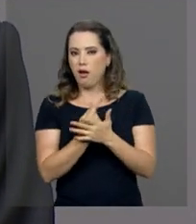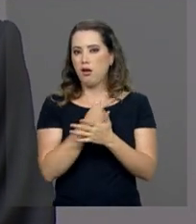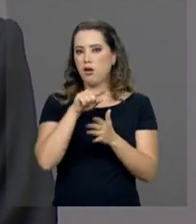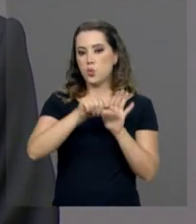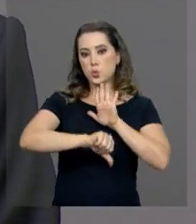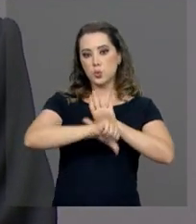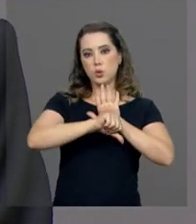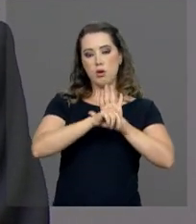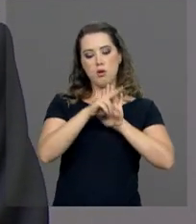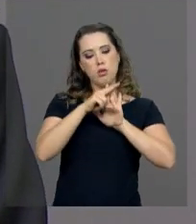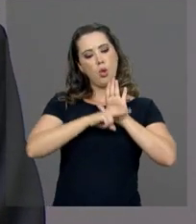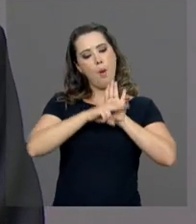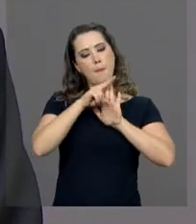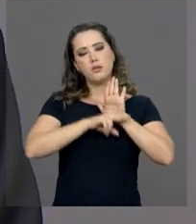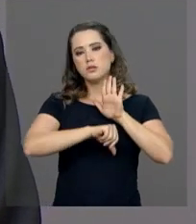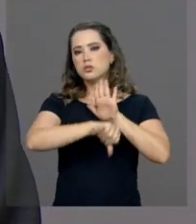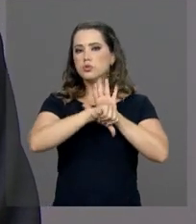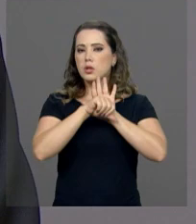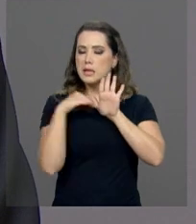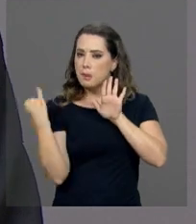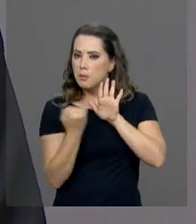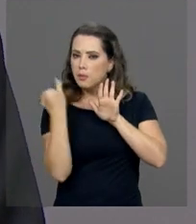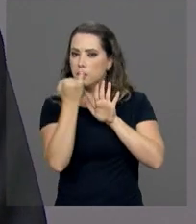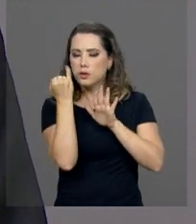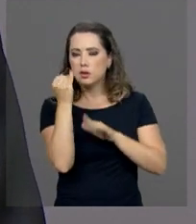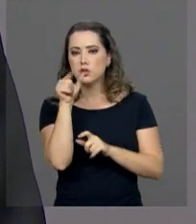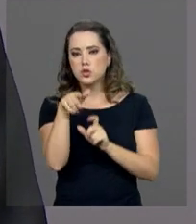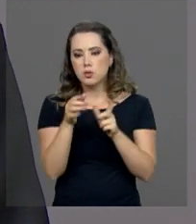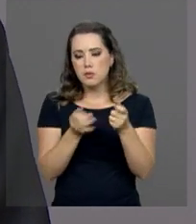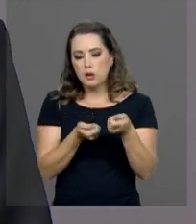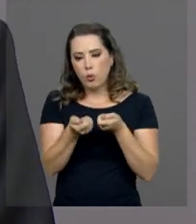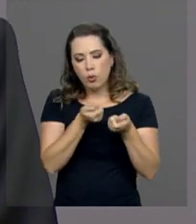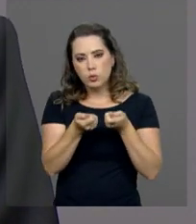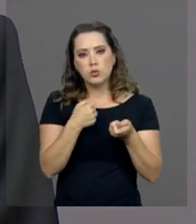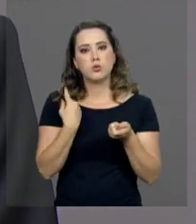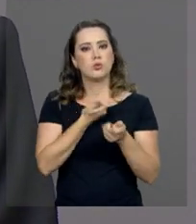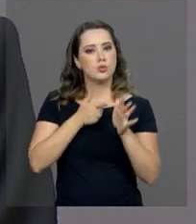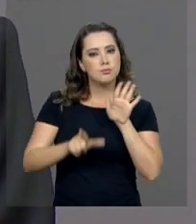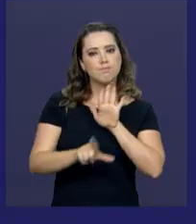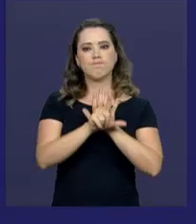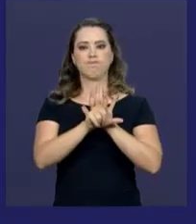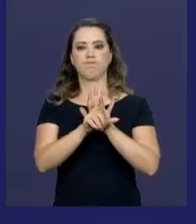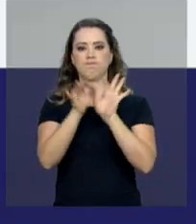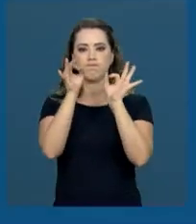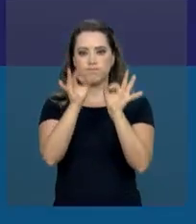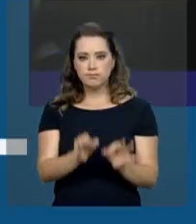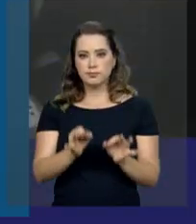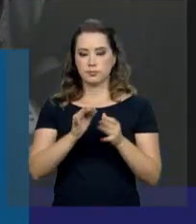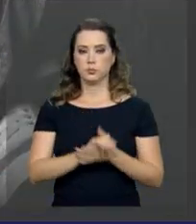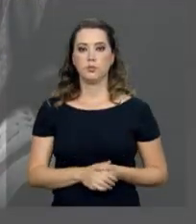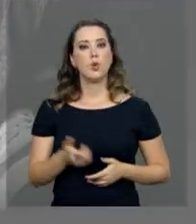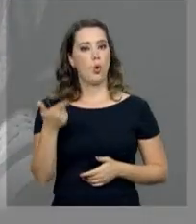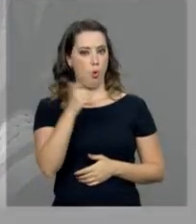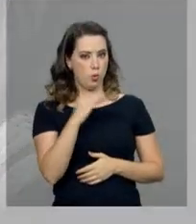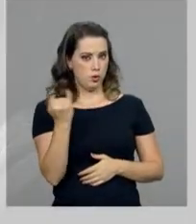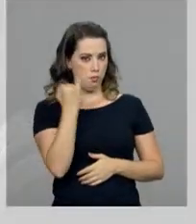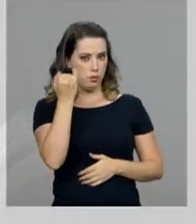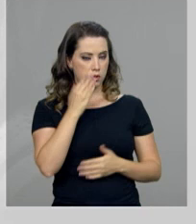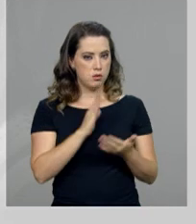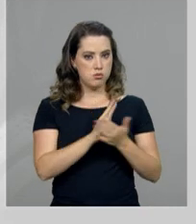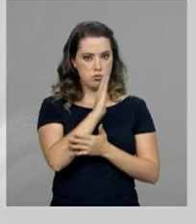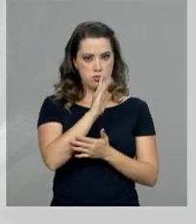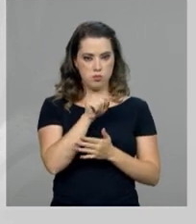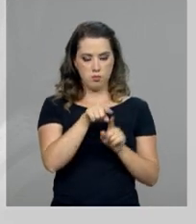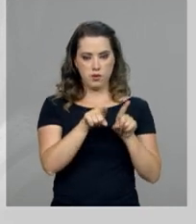criminal extremamente importantes para o aprimoramento da nossa legislação. Outra lei sancionada define novas